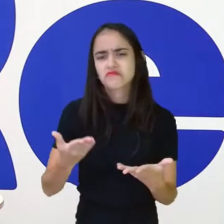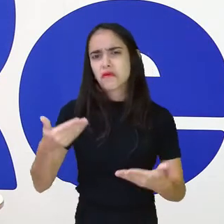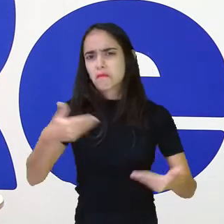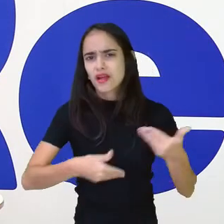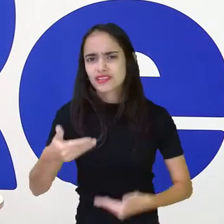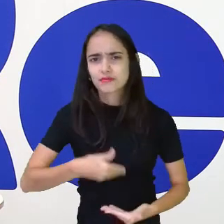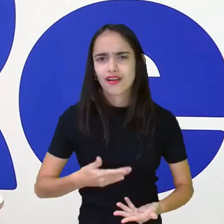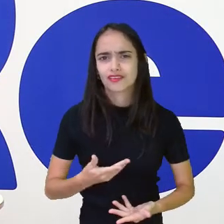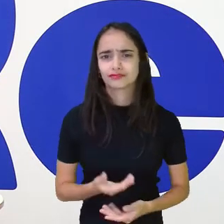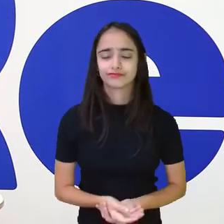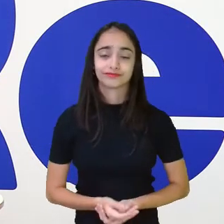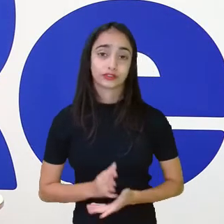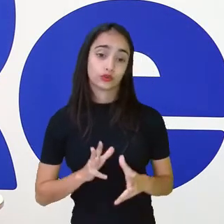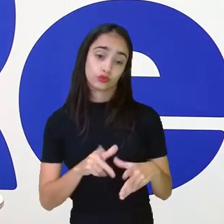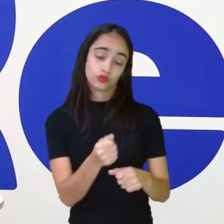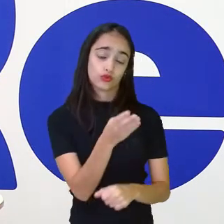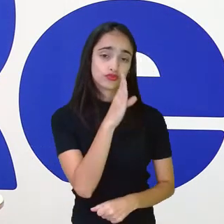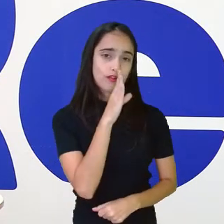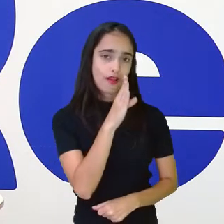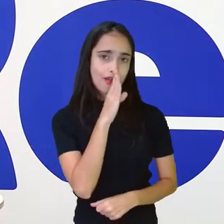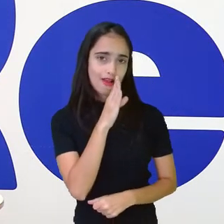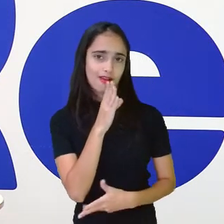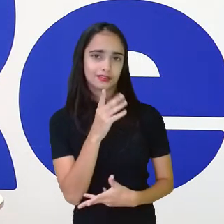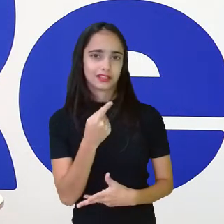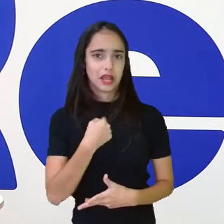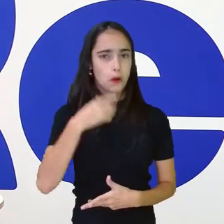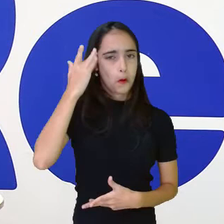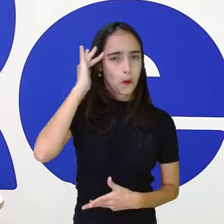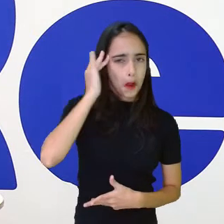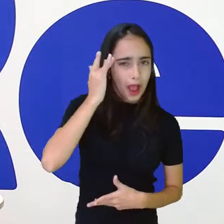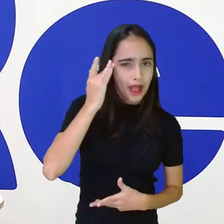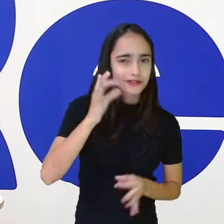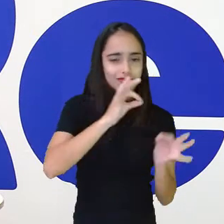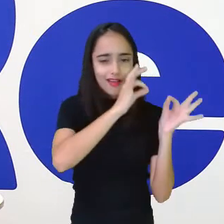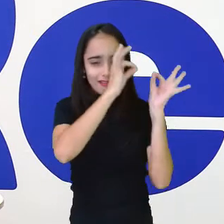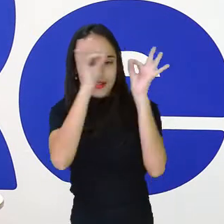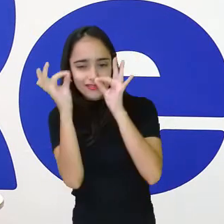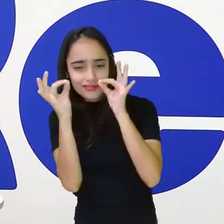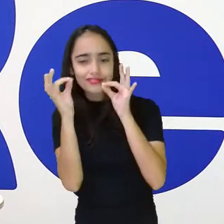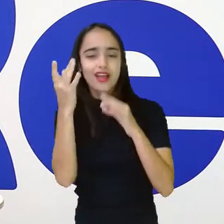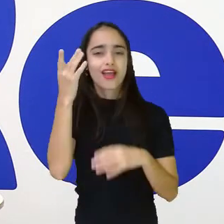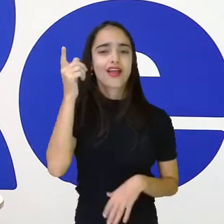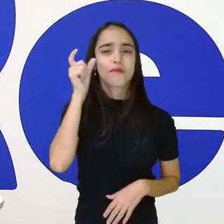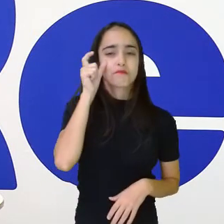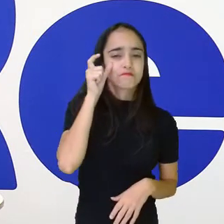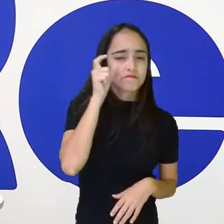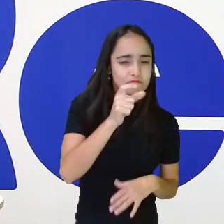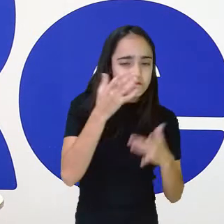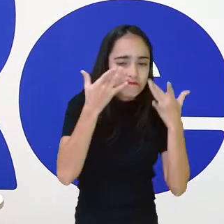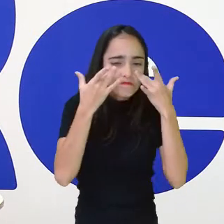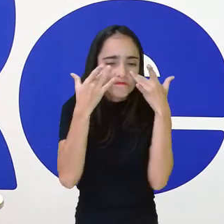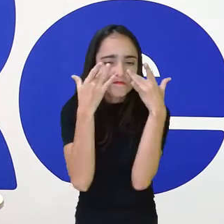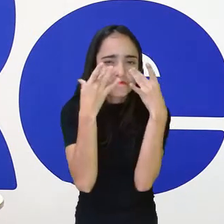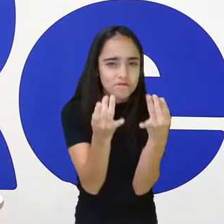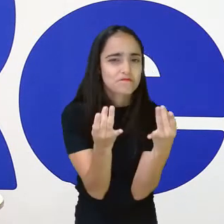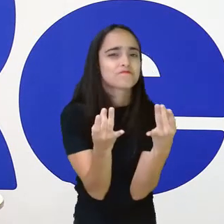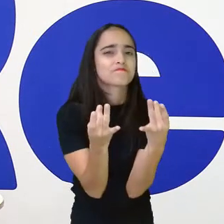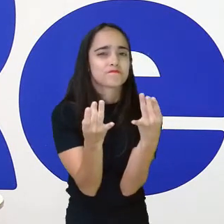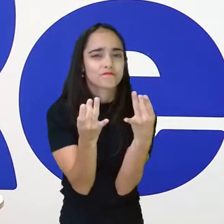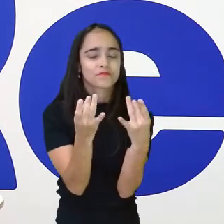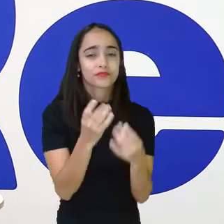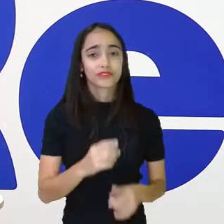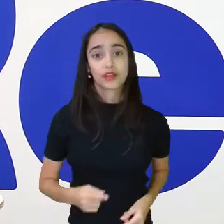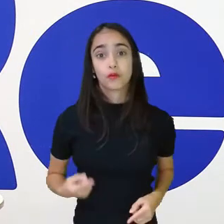prestando atenção aí nessa parte aí bem específica da nossa história, que às vezes nas aulas lá não são tão